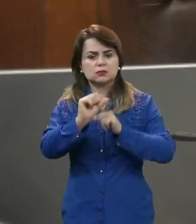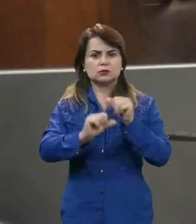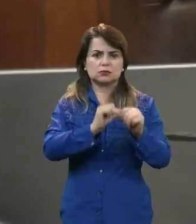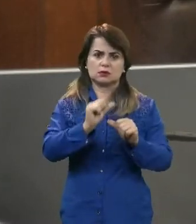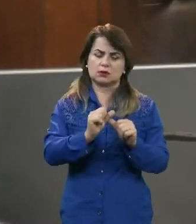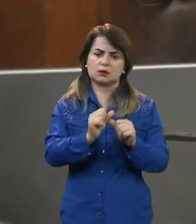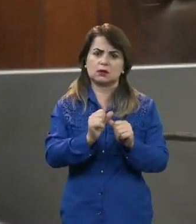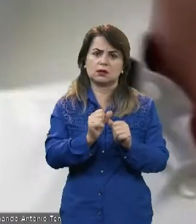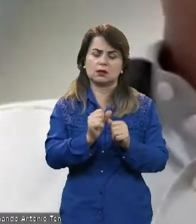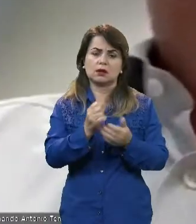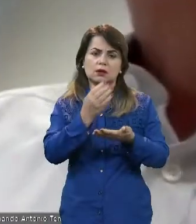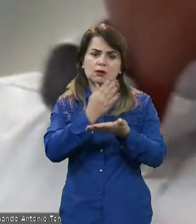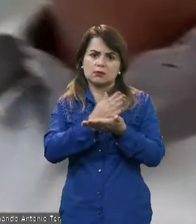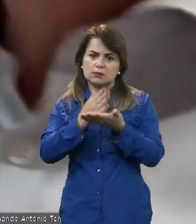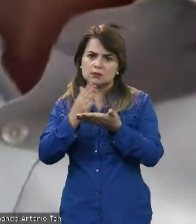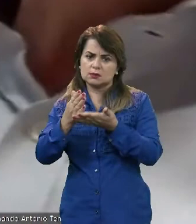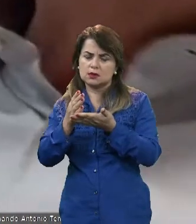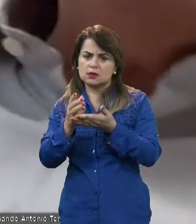parcelas.